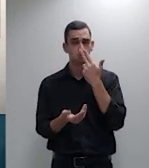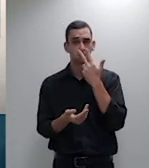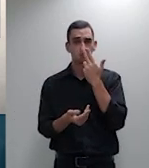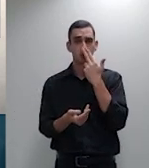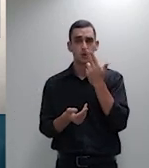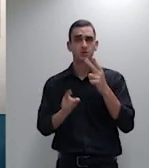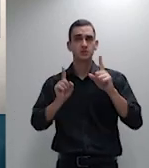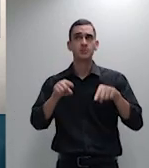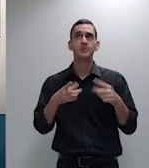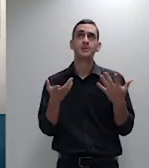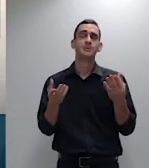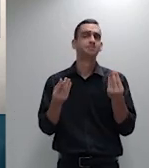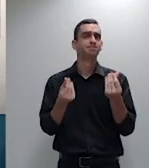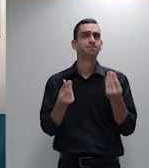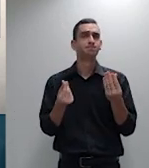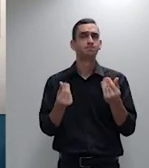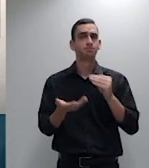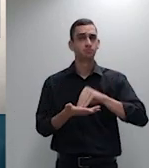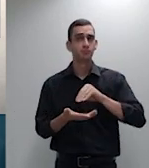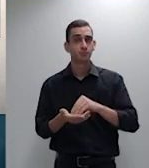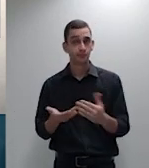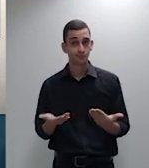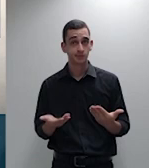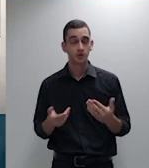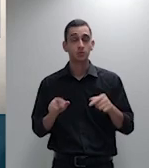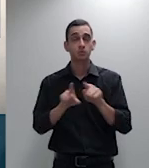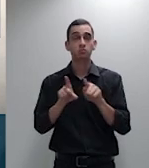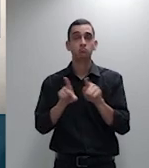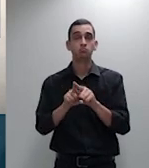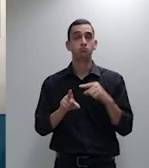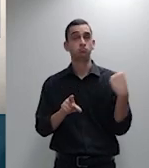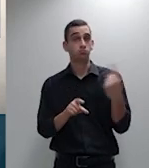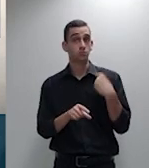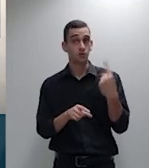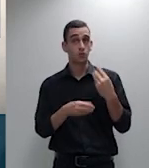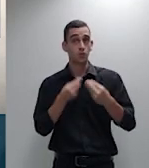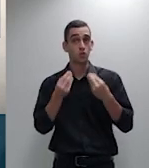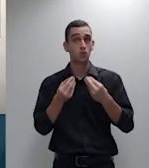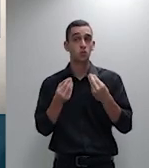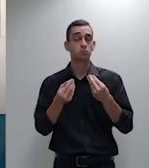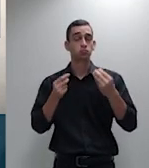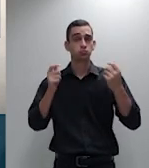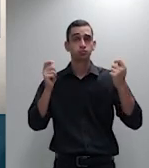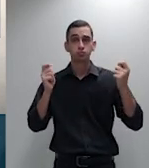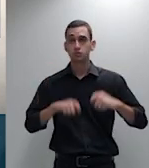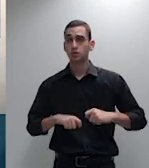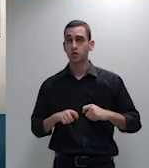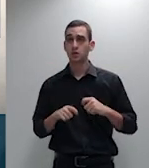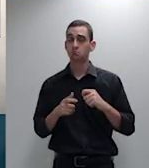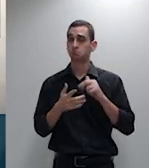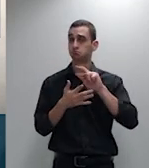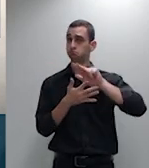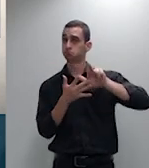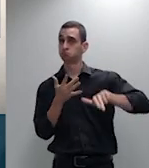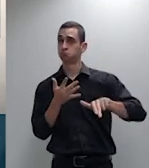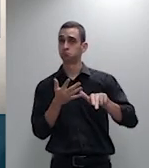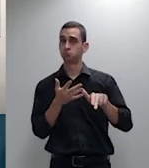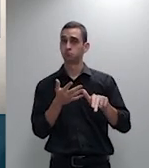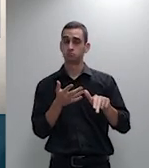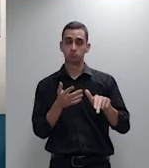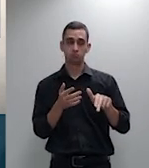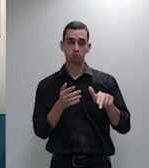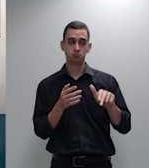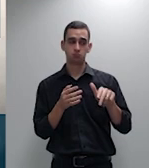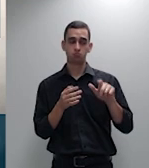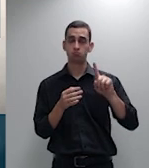não sei se teríamos essa essa condição de de acrescentar na